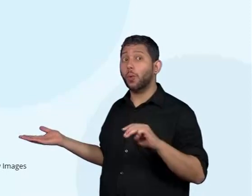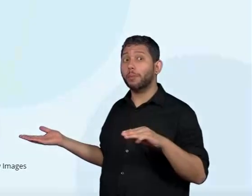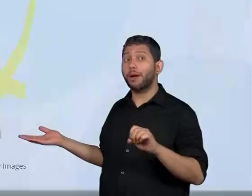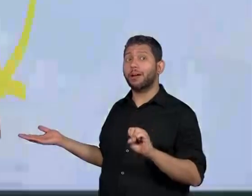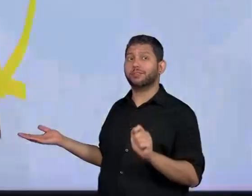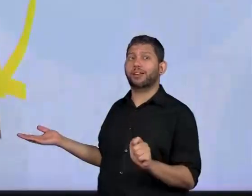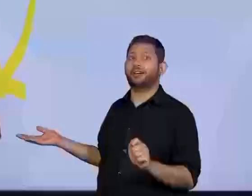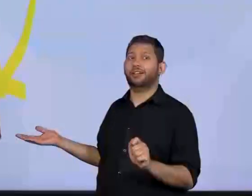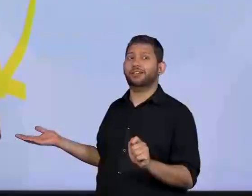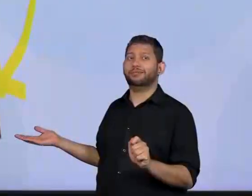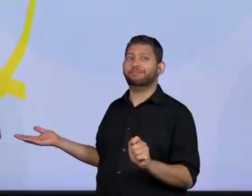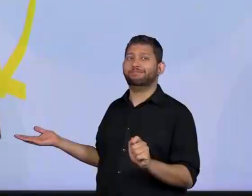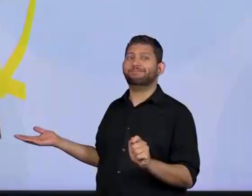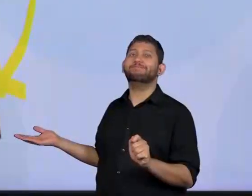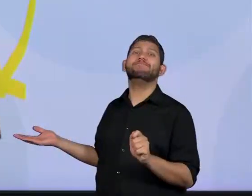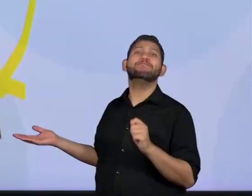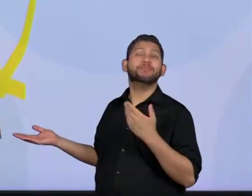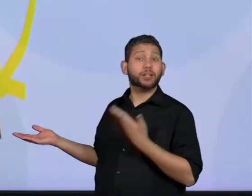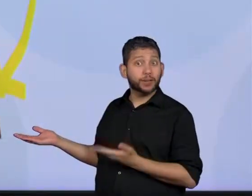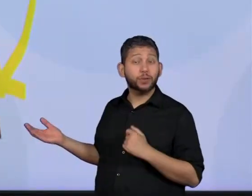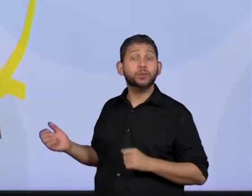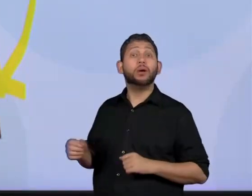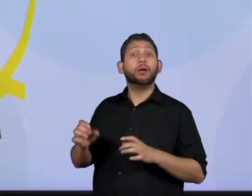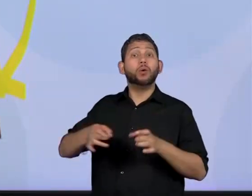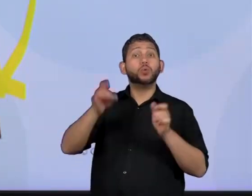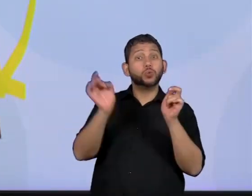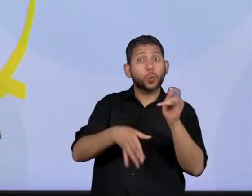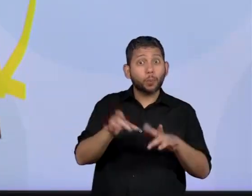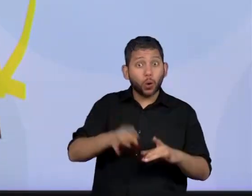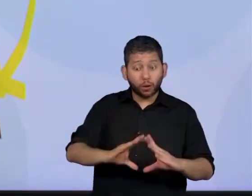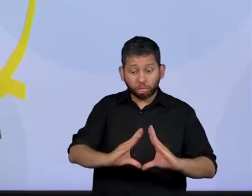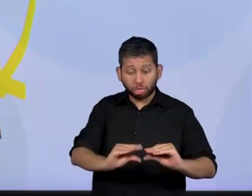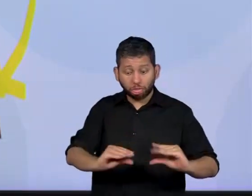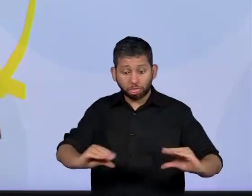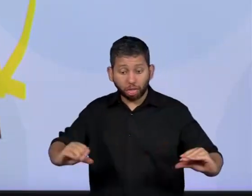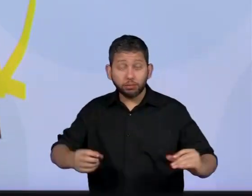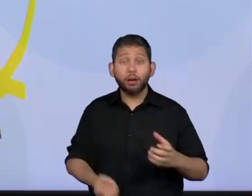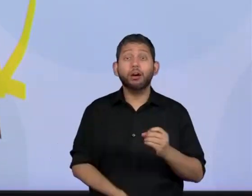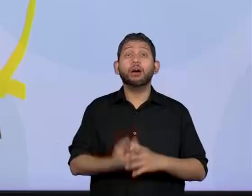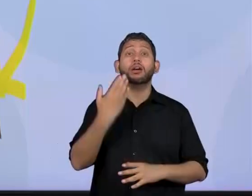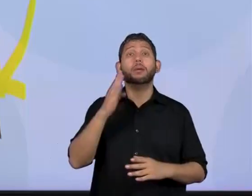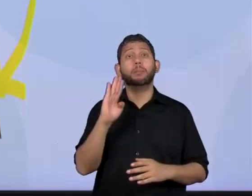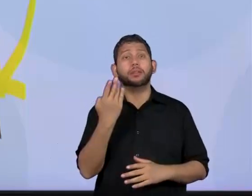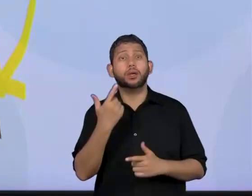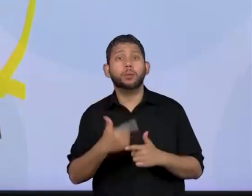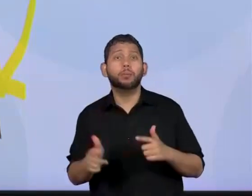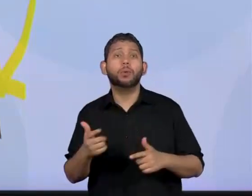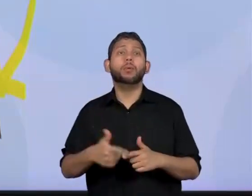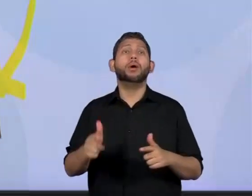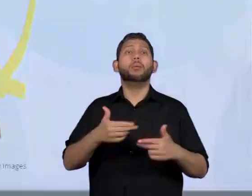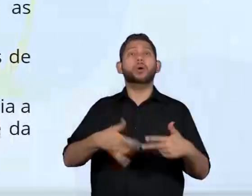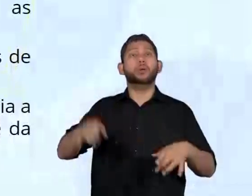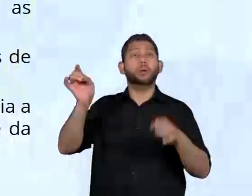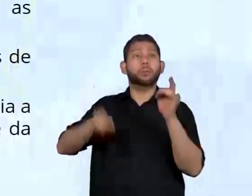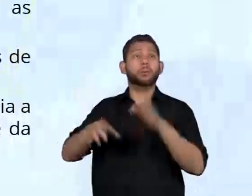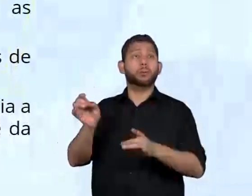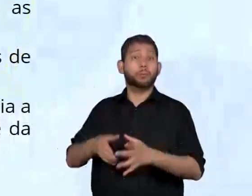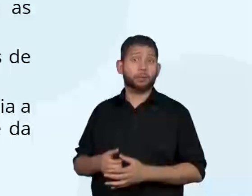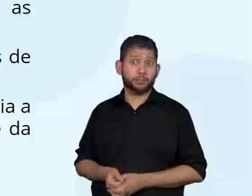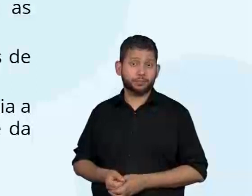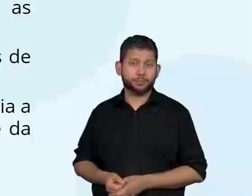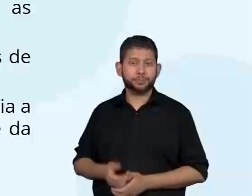que também pode ser utilizada para a produção de energia, como outros fatores que não poluíram o meio ambiente.